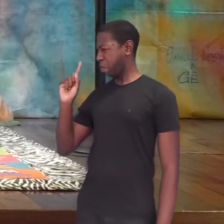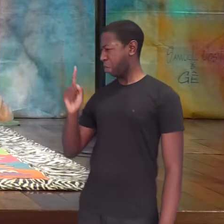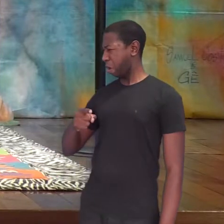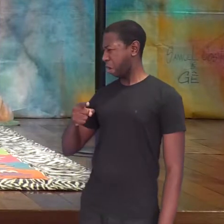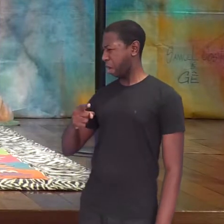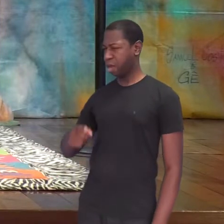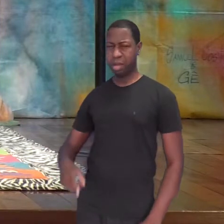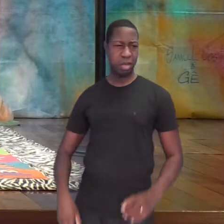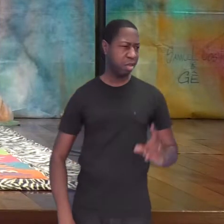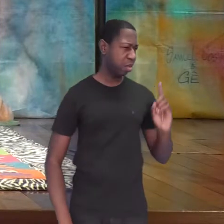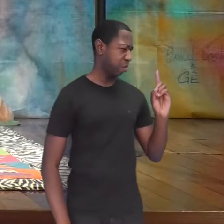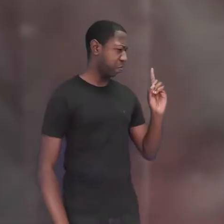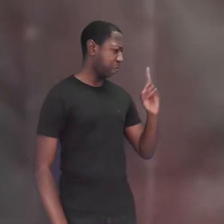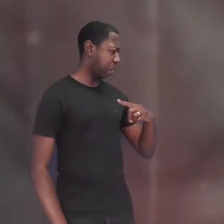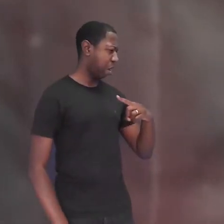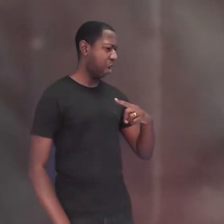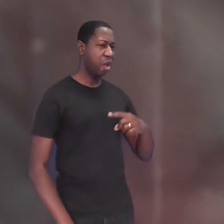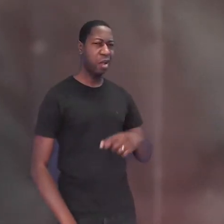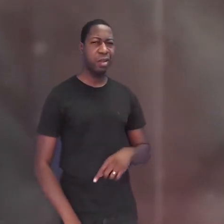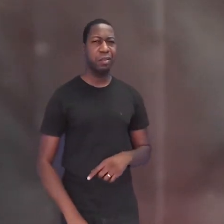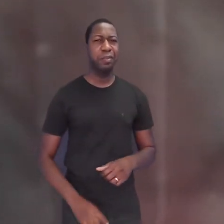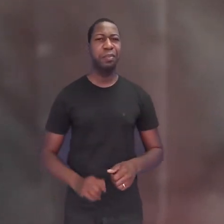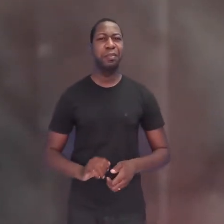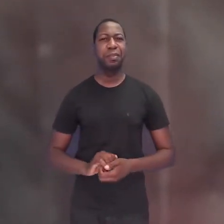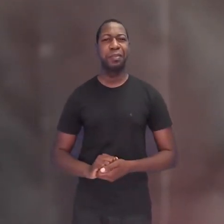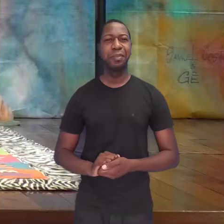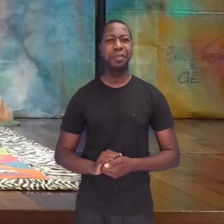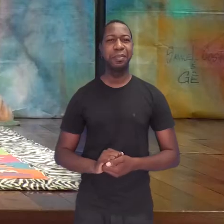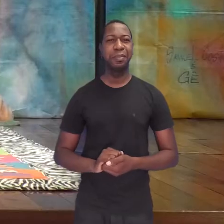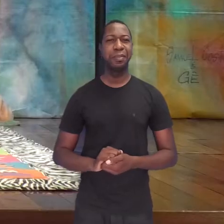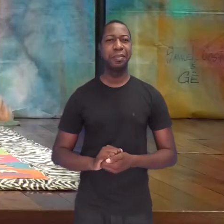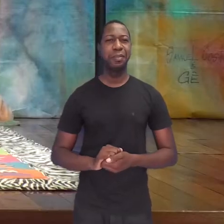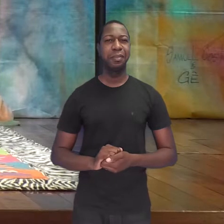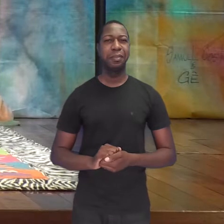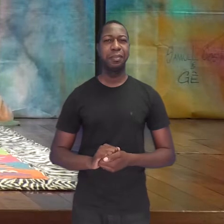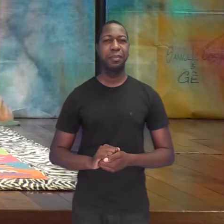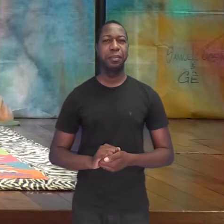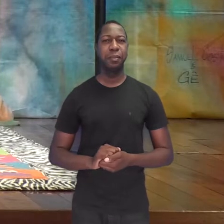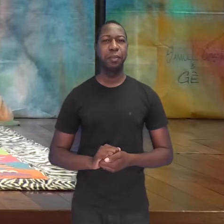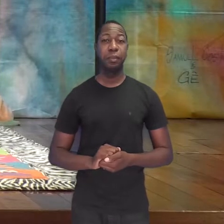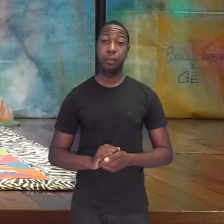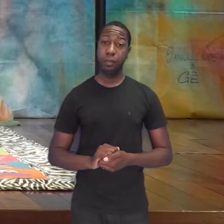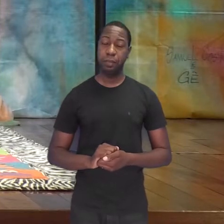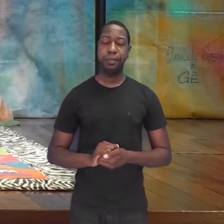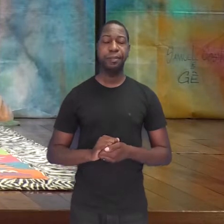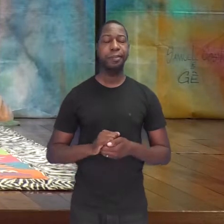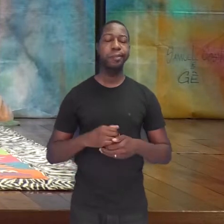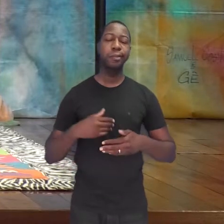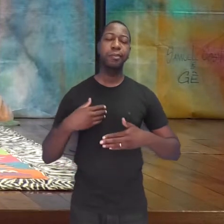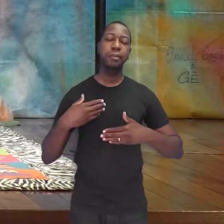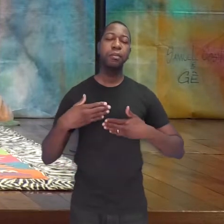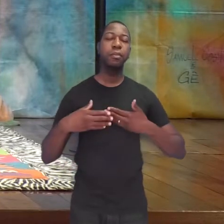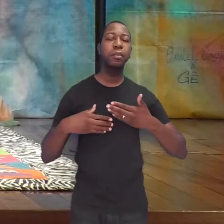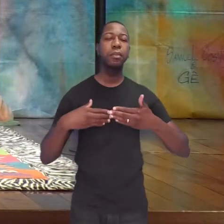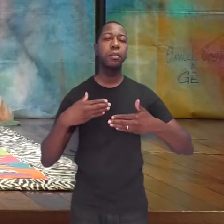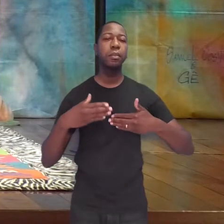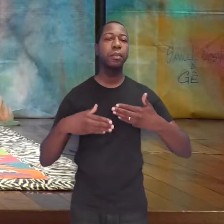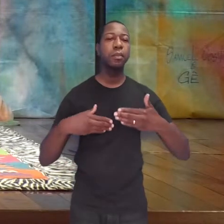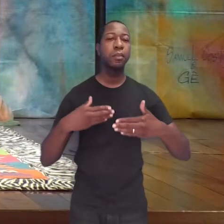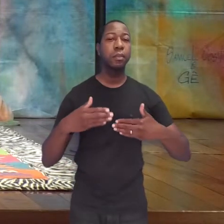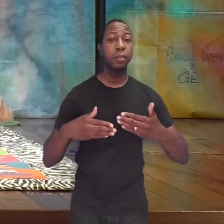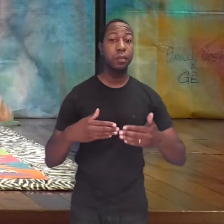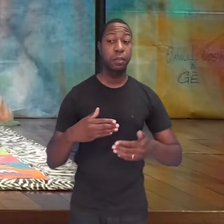papagaio gritava de lá. Cala a boca! E foi então que de